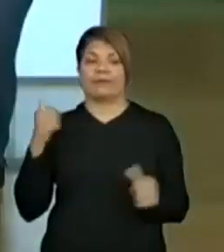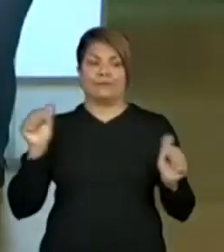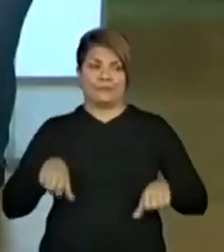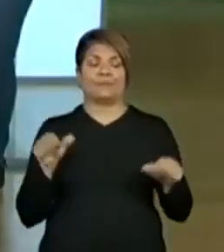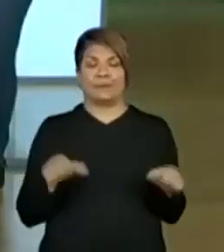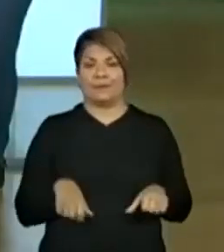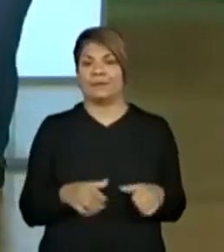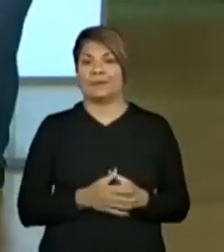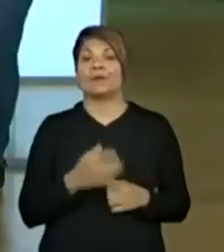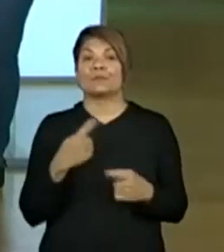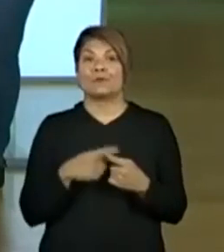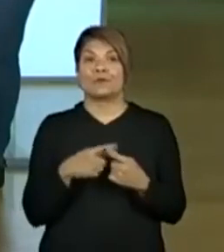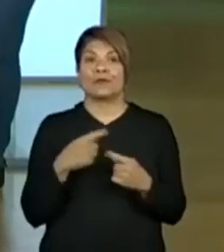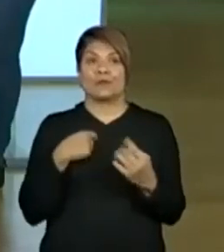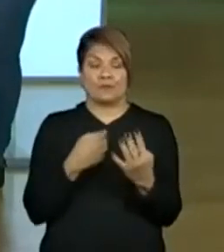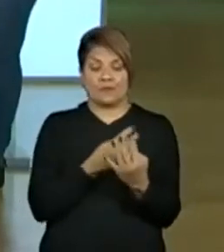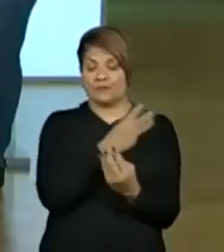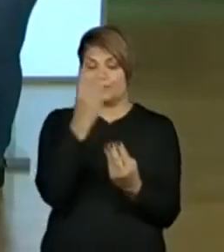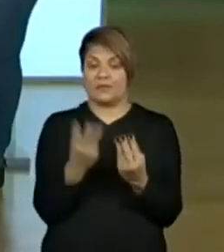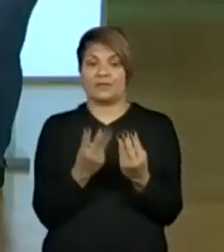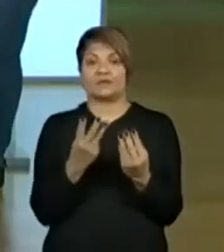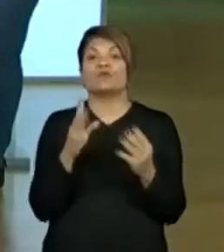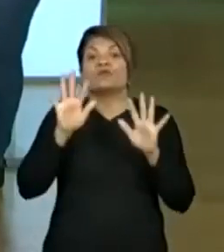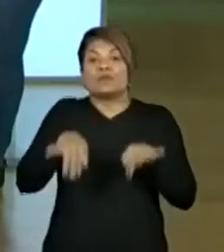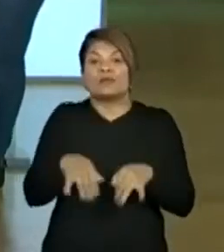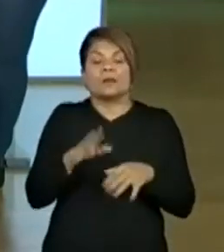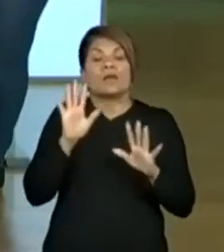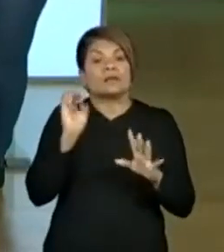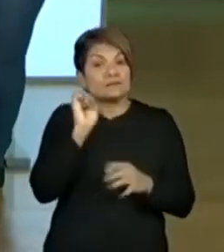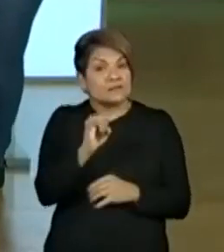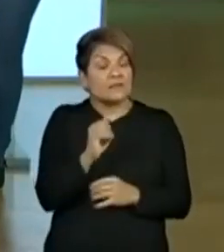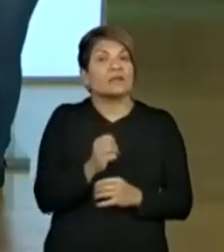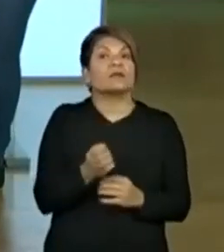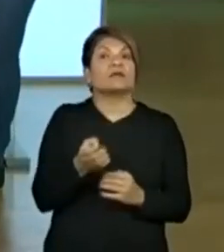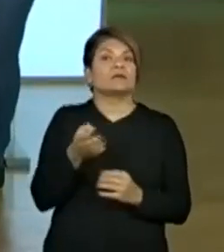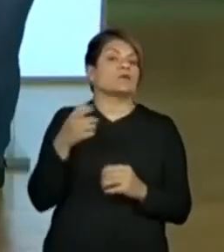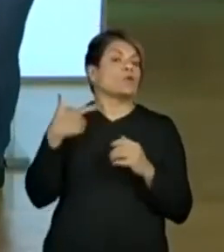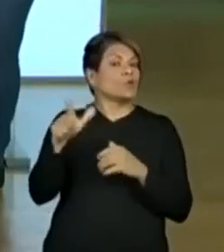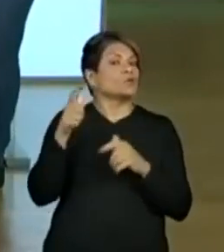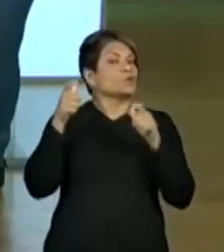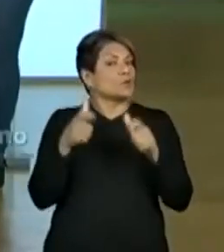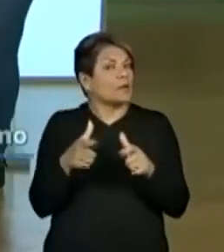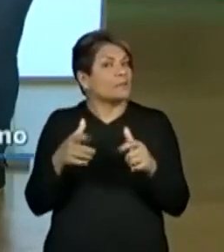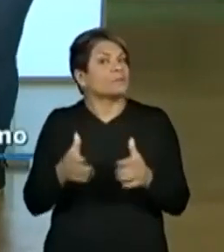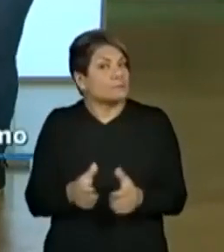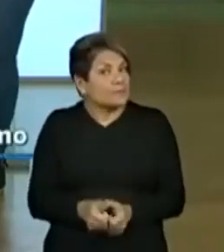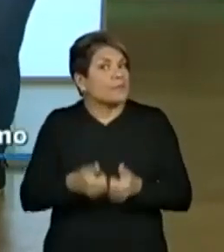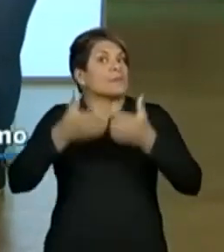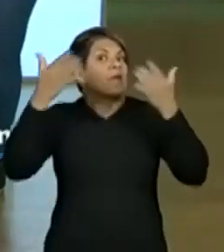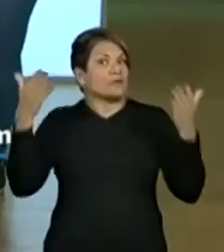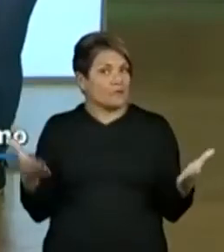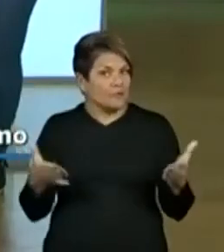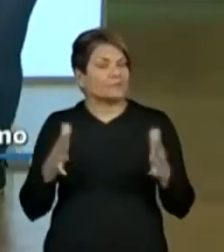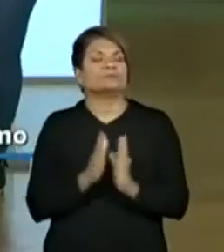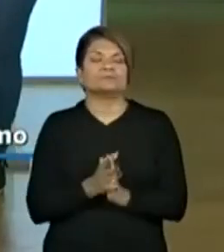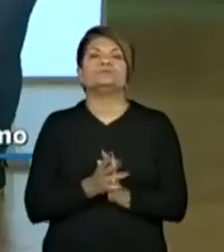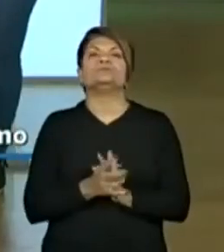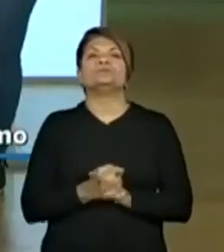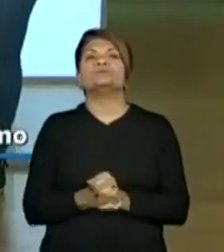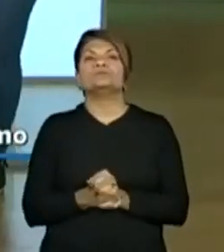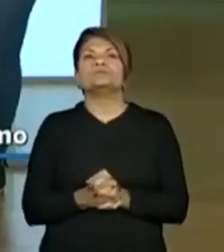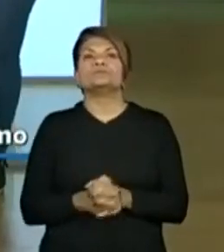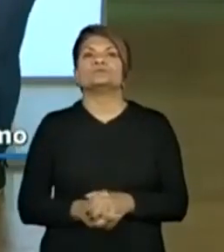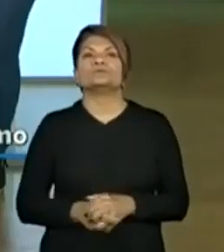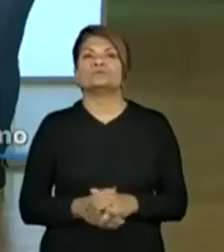colocar o 3 no final, mas percebi aí que se colocar ele em outro lugar, fica melhor. Vai ficar maior. Vai. Então, vamos ver os